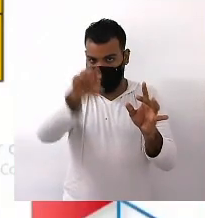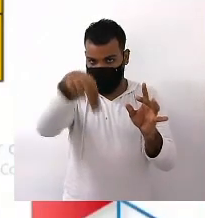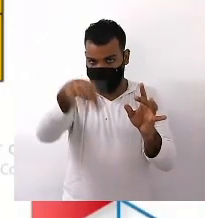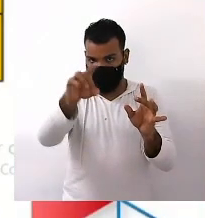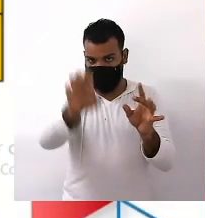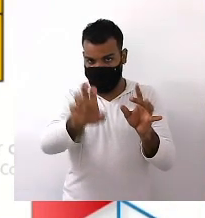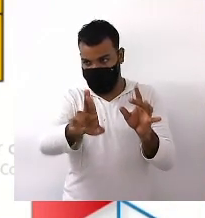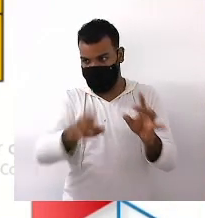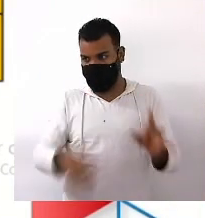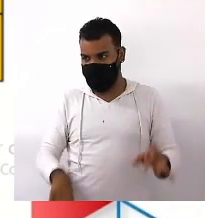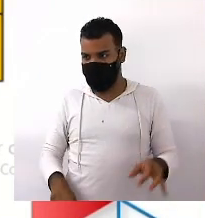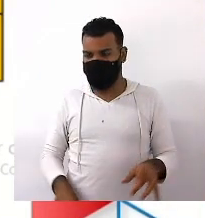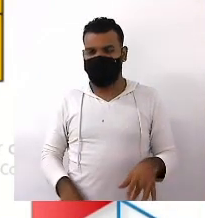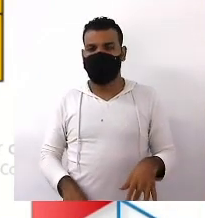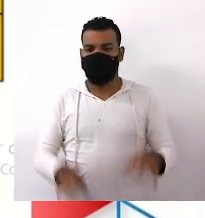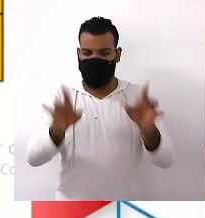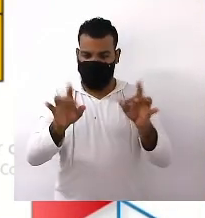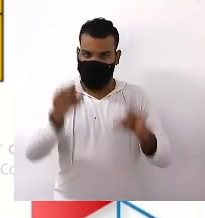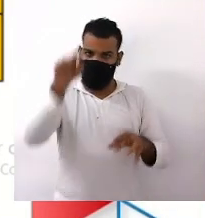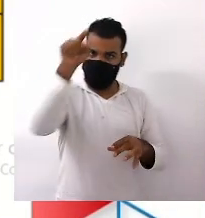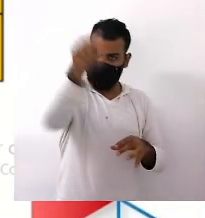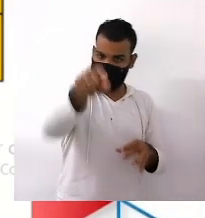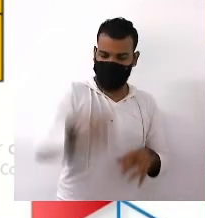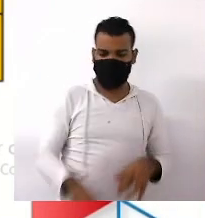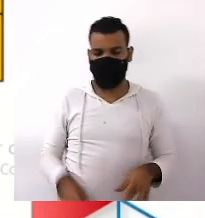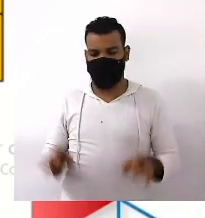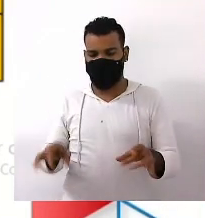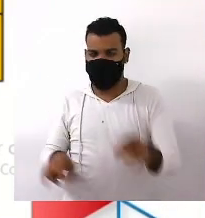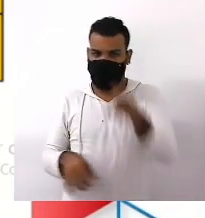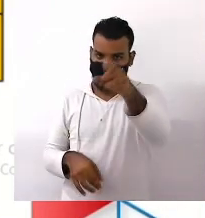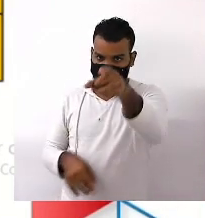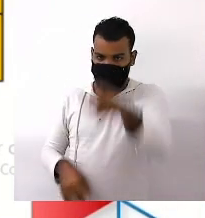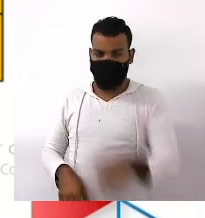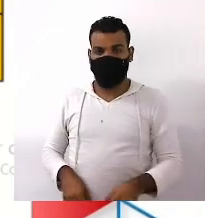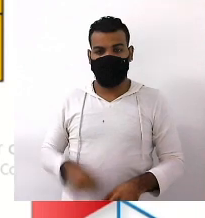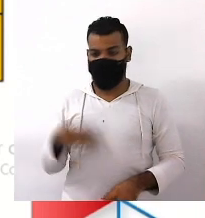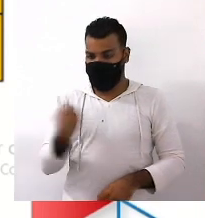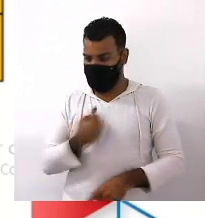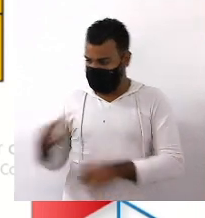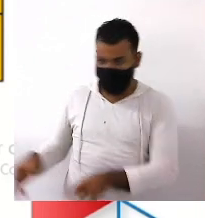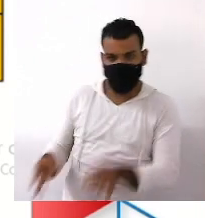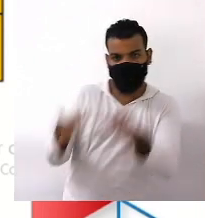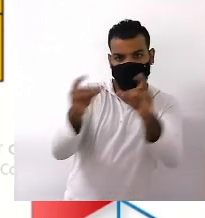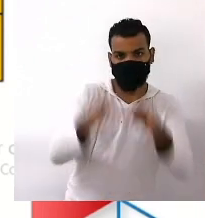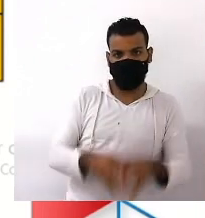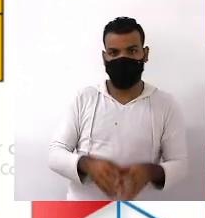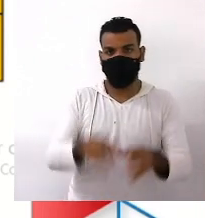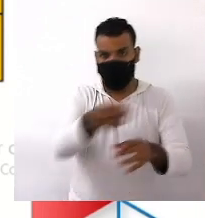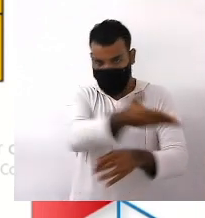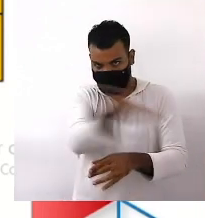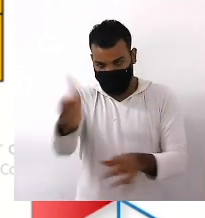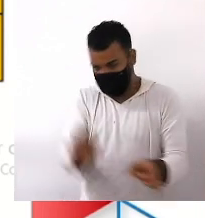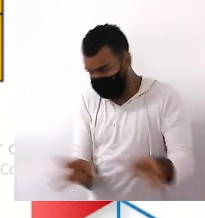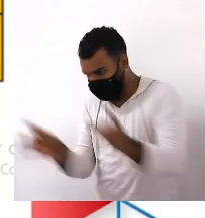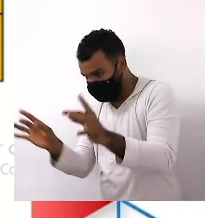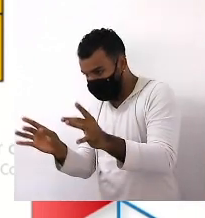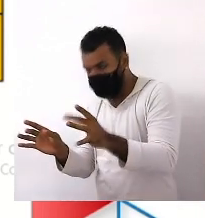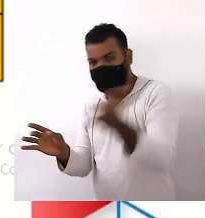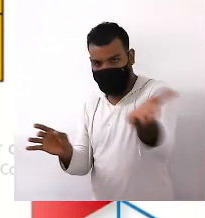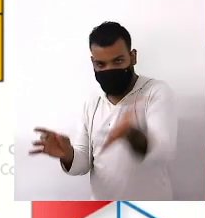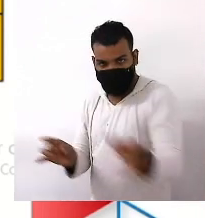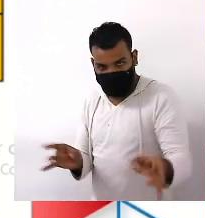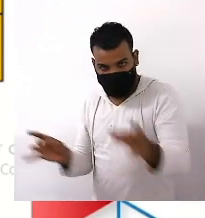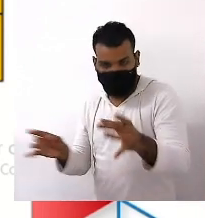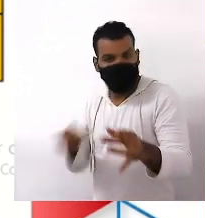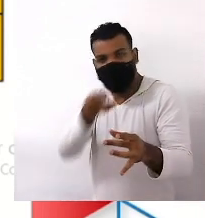Vende tu Venda você Vendamos nós Vendei vós Vendam vocês São